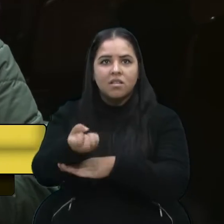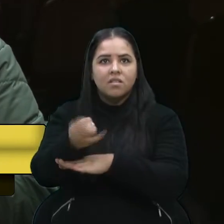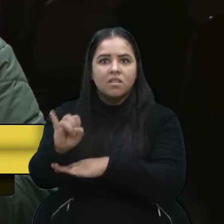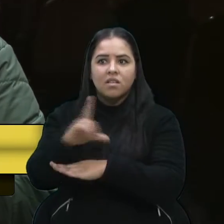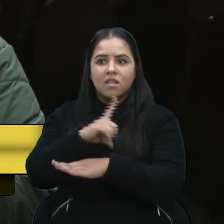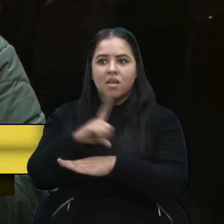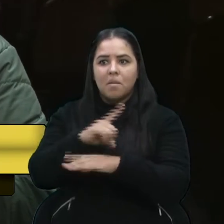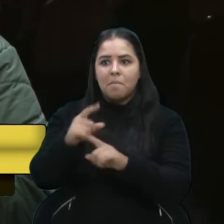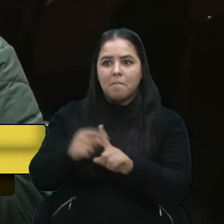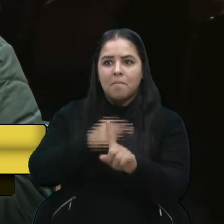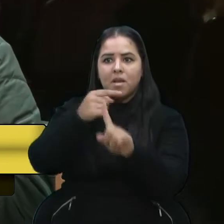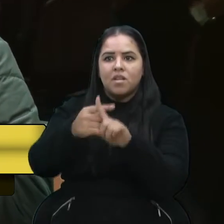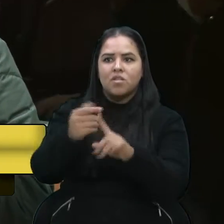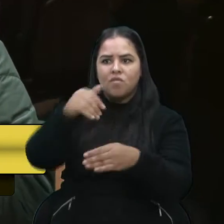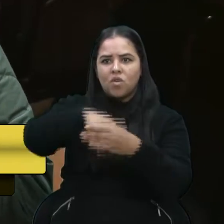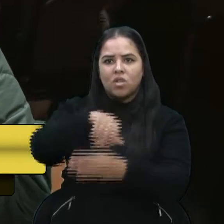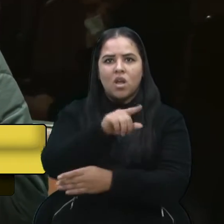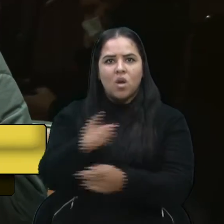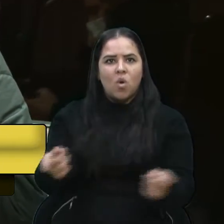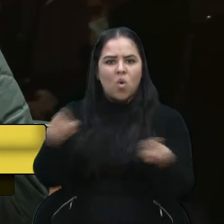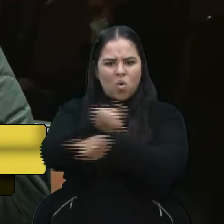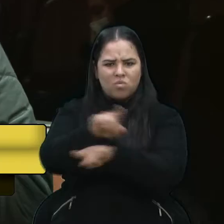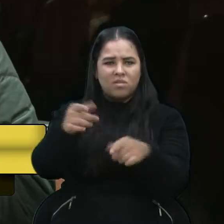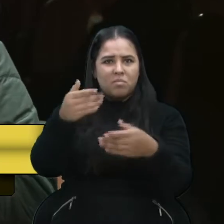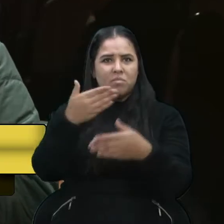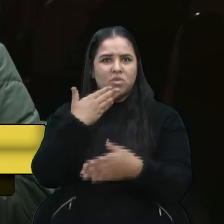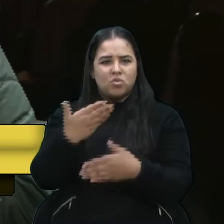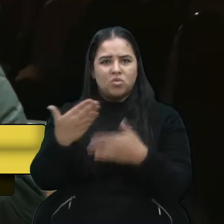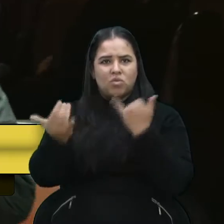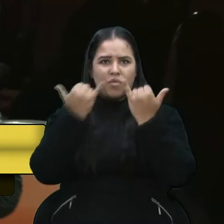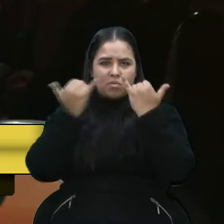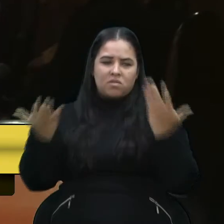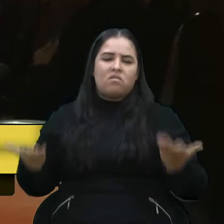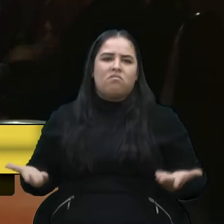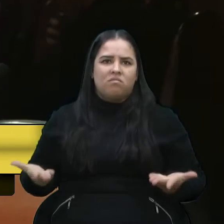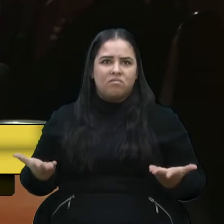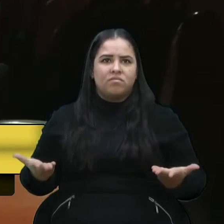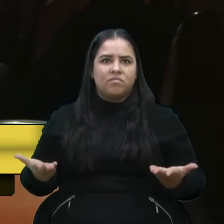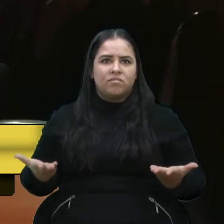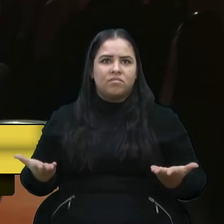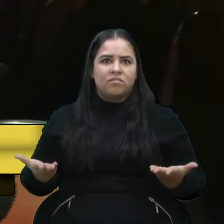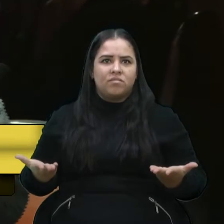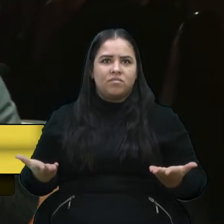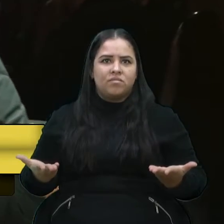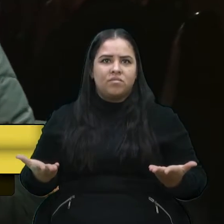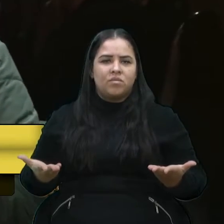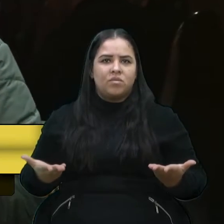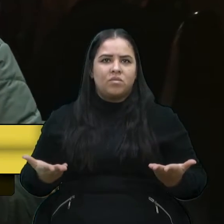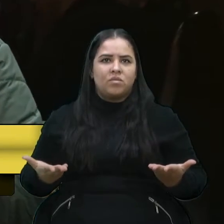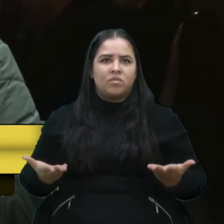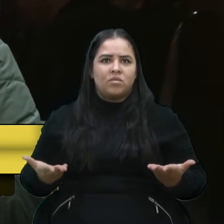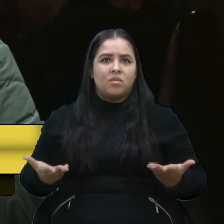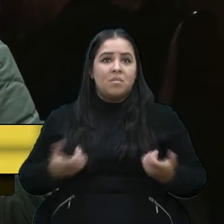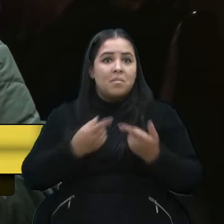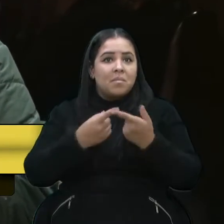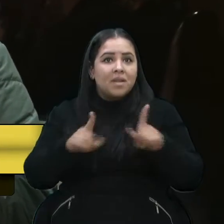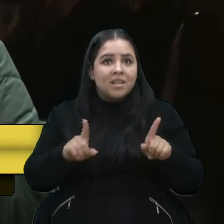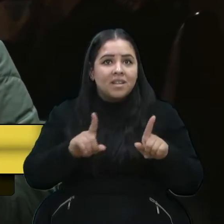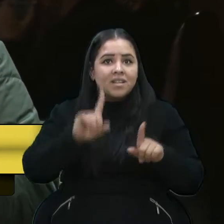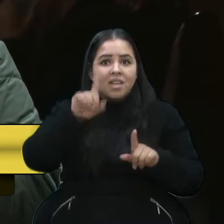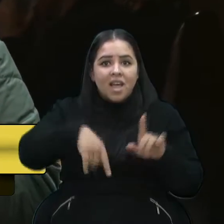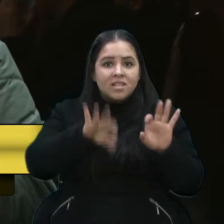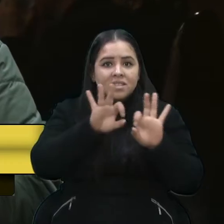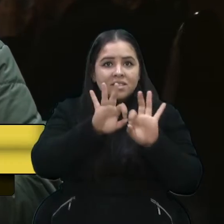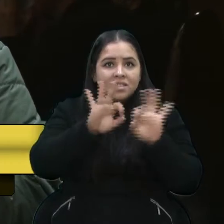na casa, vota a contas, pedir informação. Ah, mas o que estão procurando? O que aqui? Não, é uma coisa simples para poder andar.